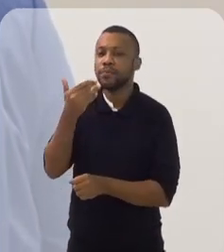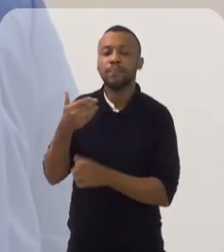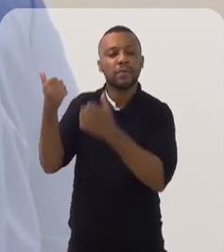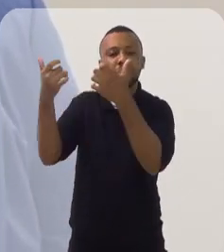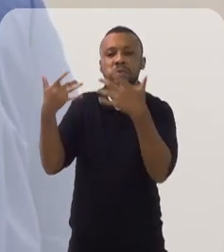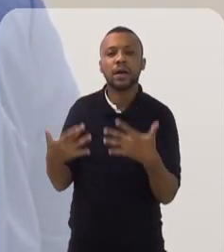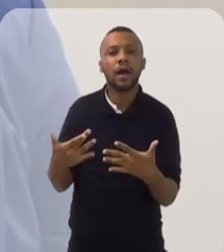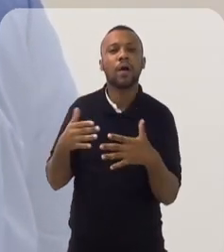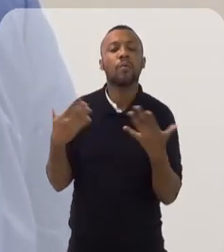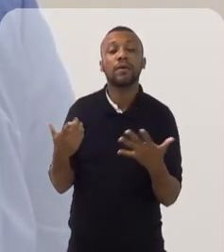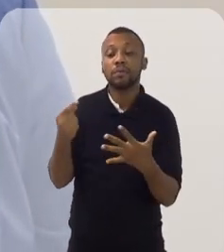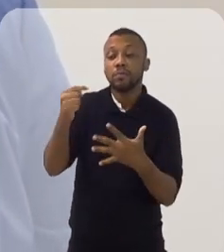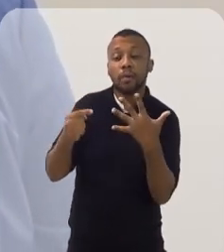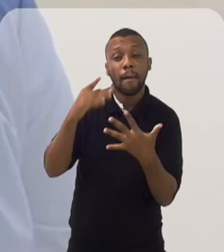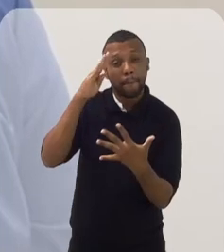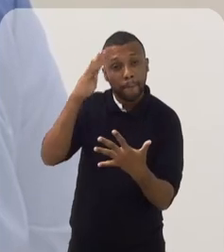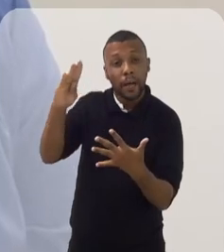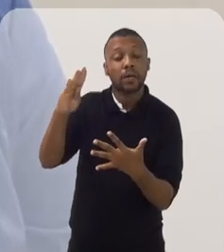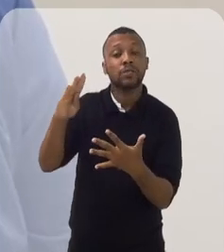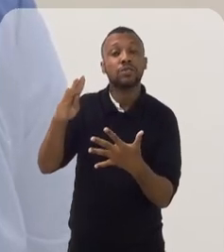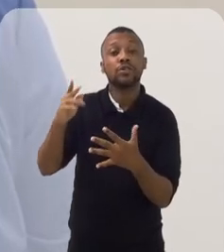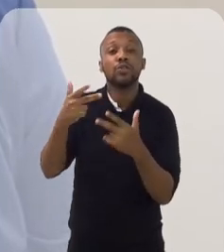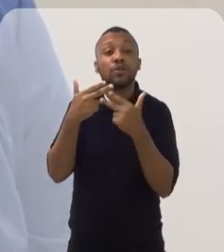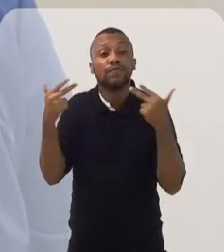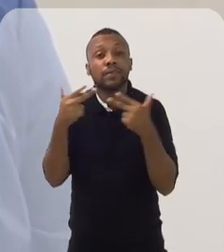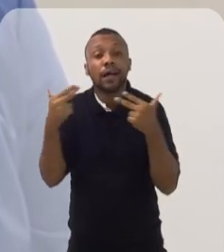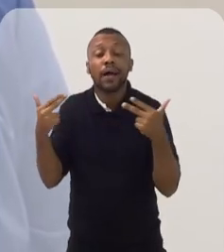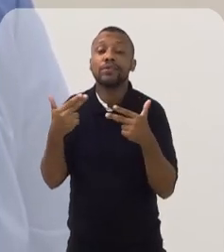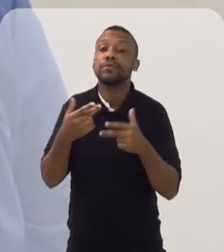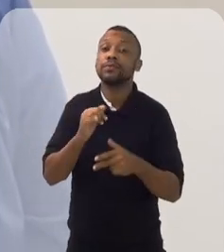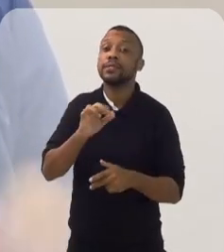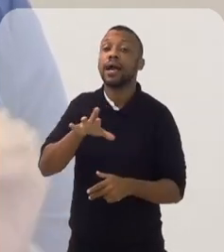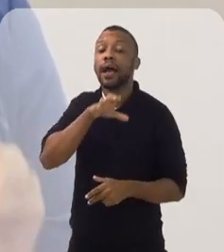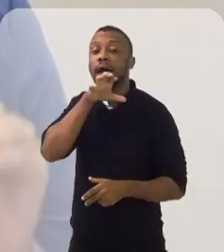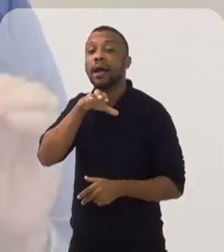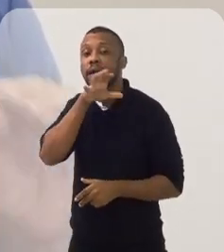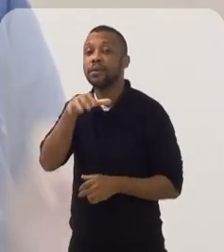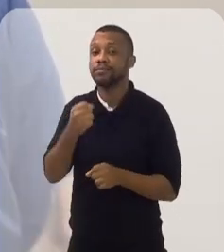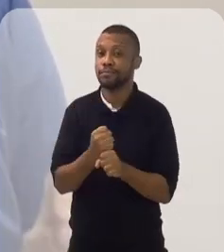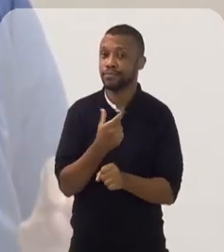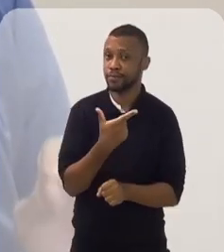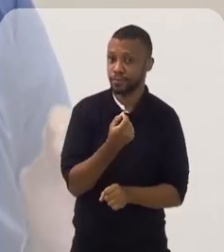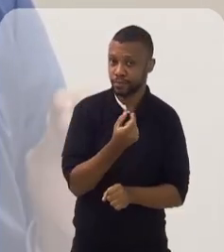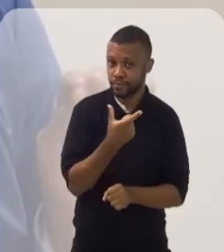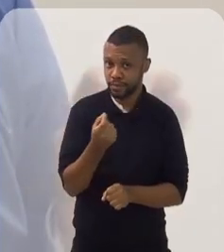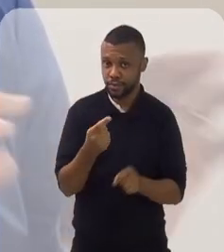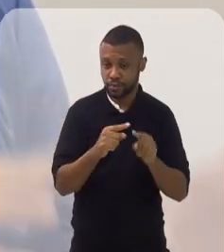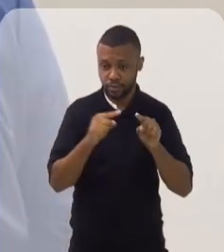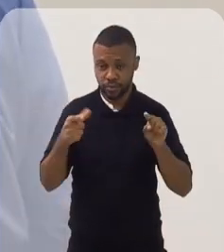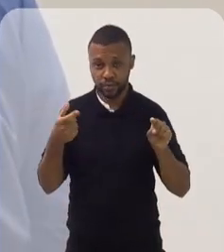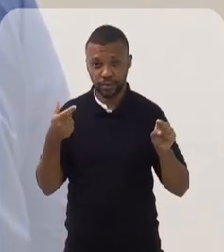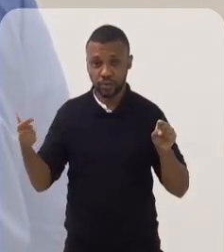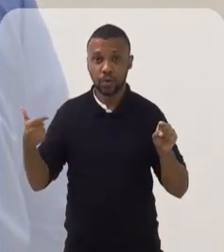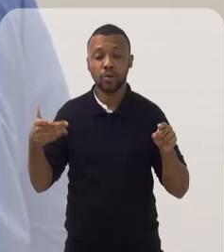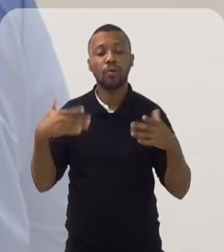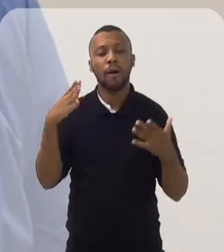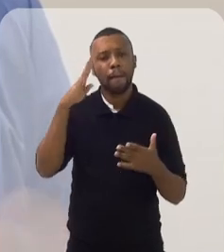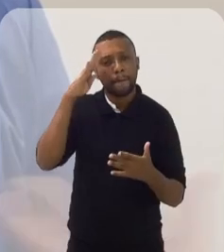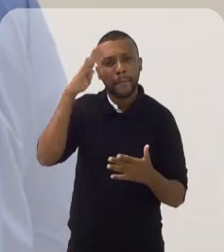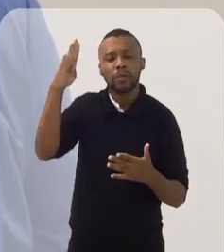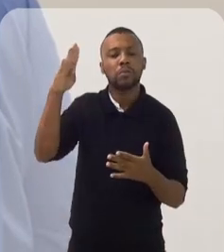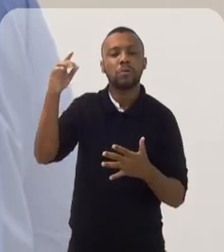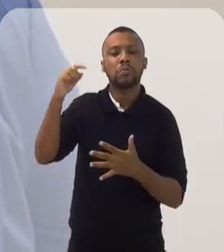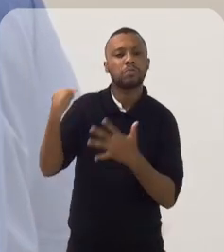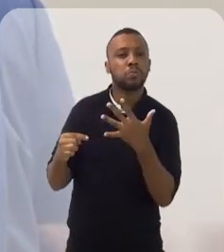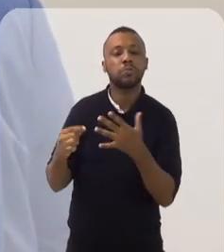as principais novidades do Imposto de Renda de 2022. Samir, qual o principal ponto que foi trazido esse ano